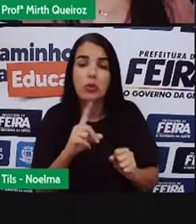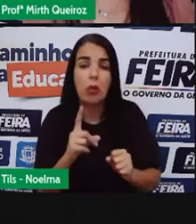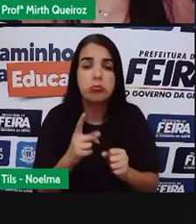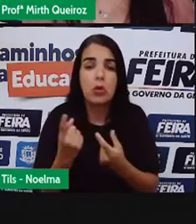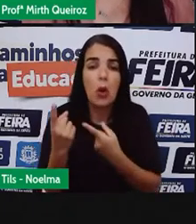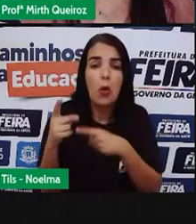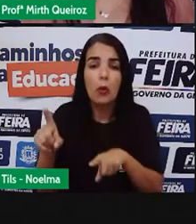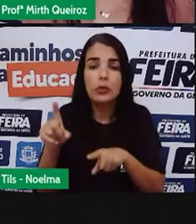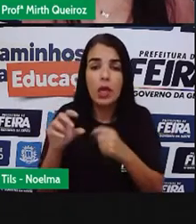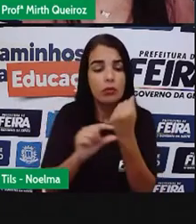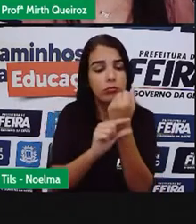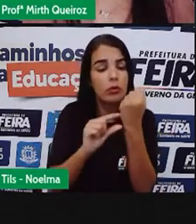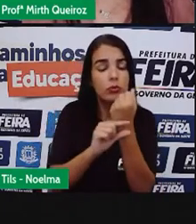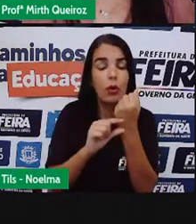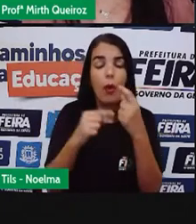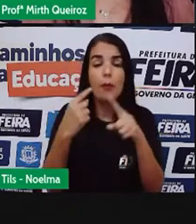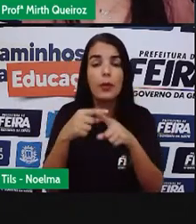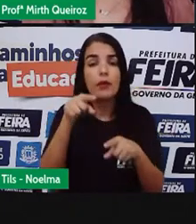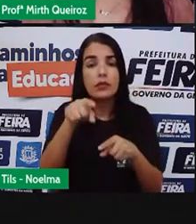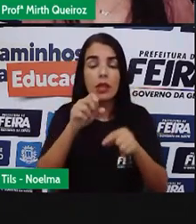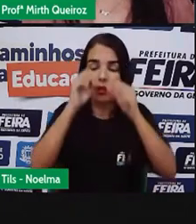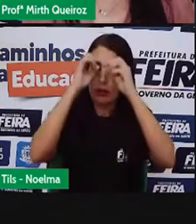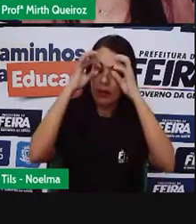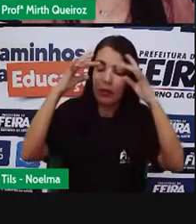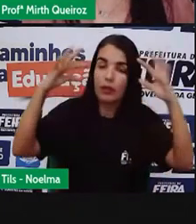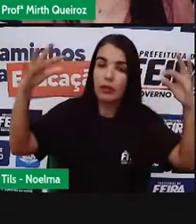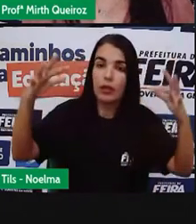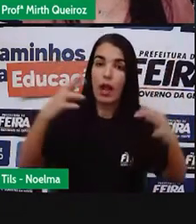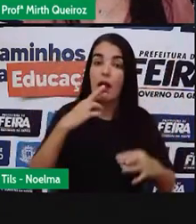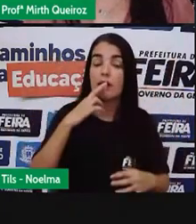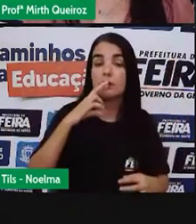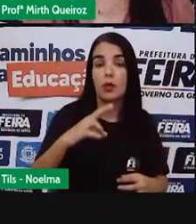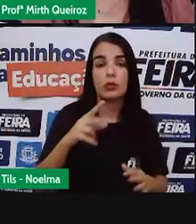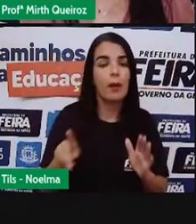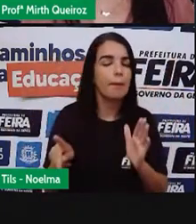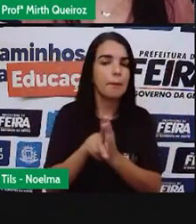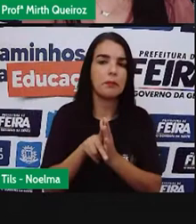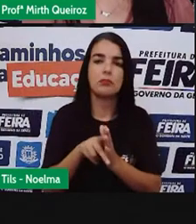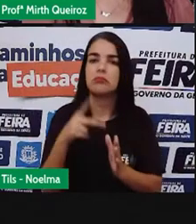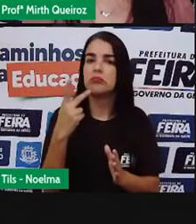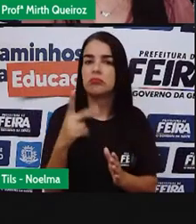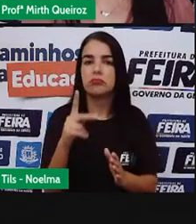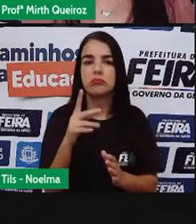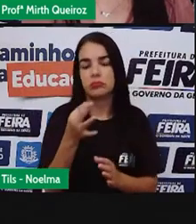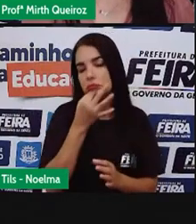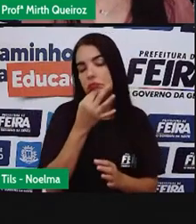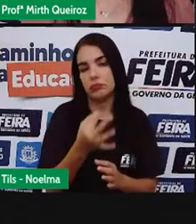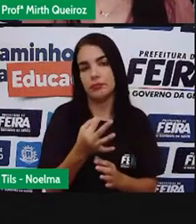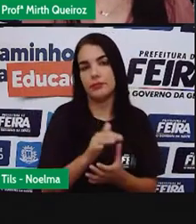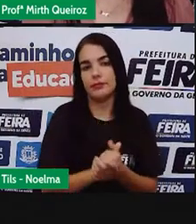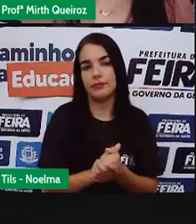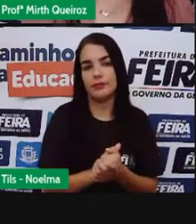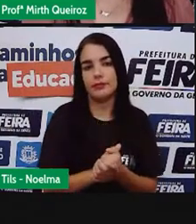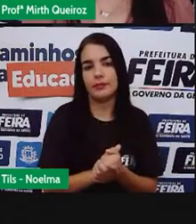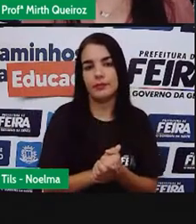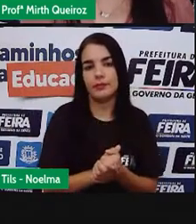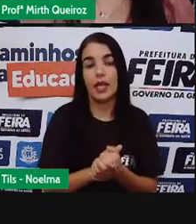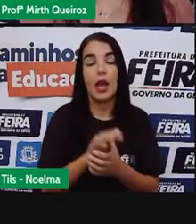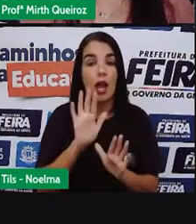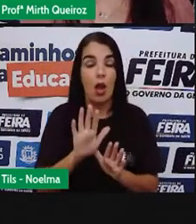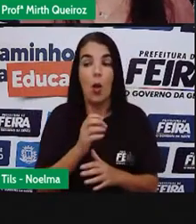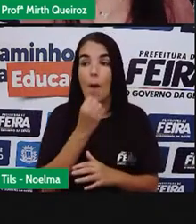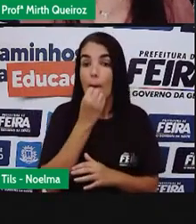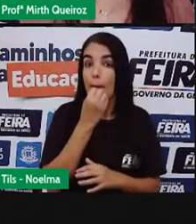desse autor para que você crie a sua própria resposta, tenha a sua própria opinião. O bom leitor, ele